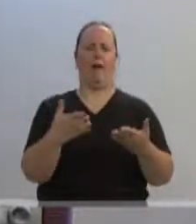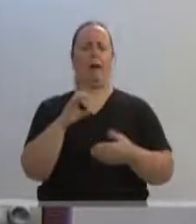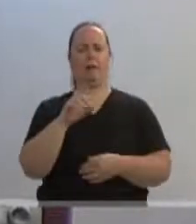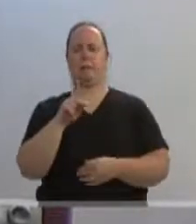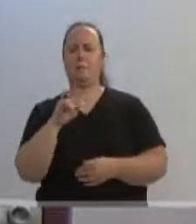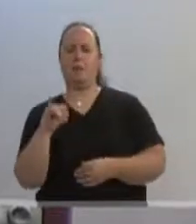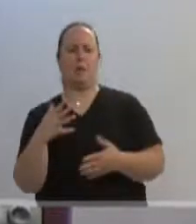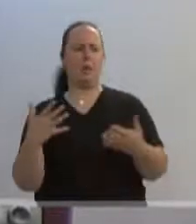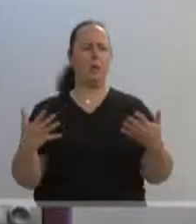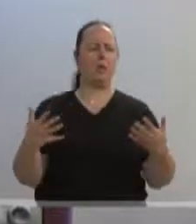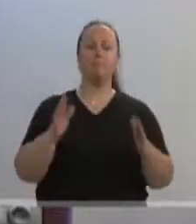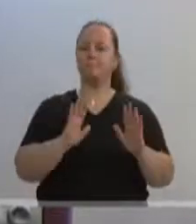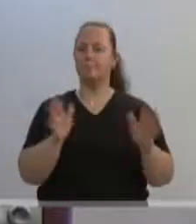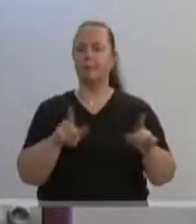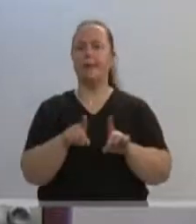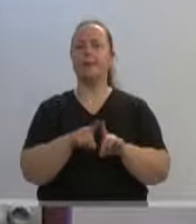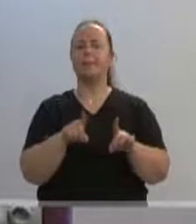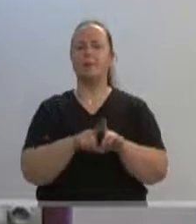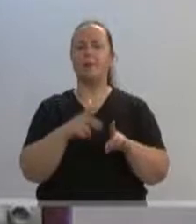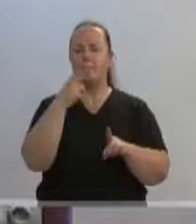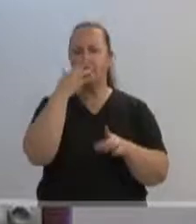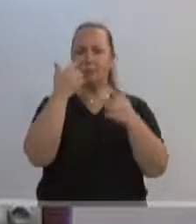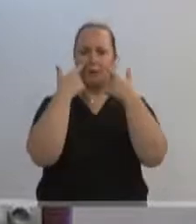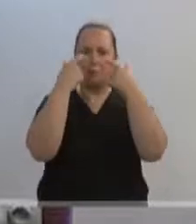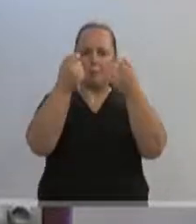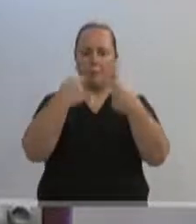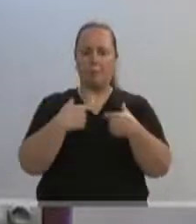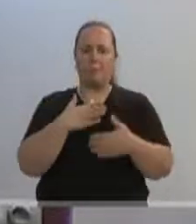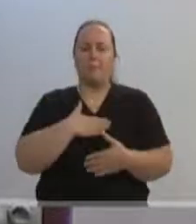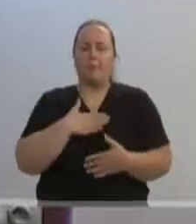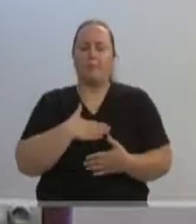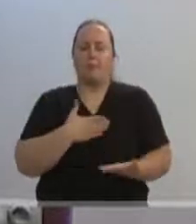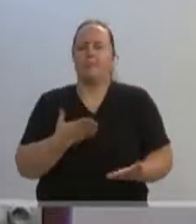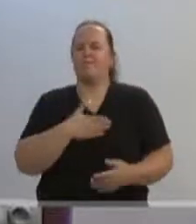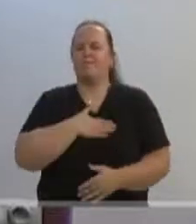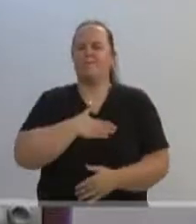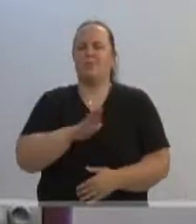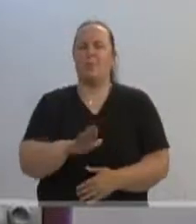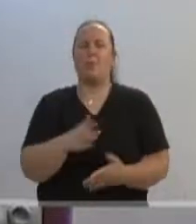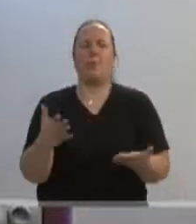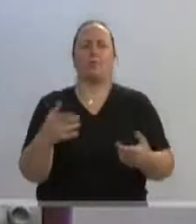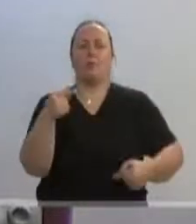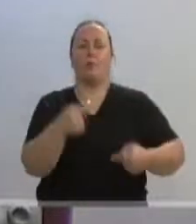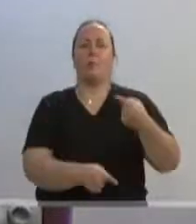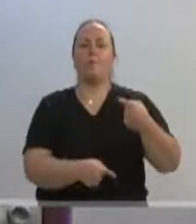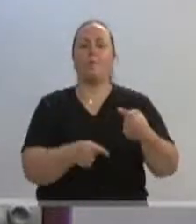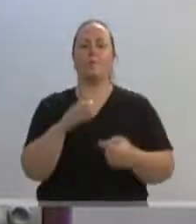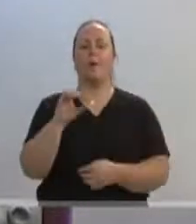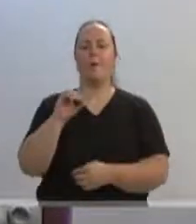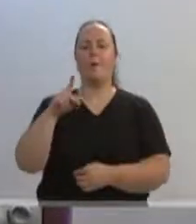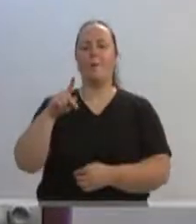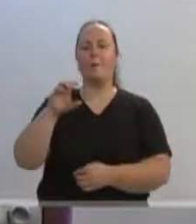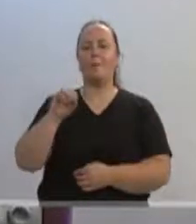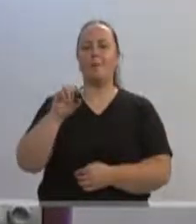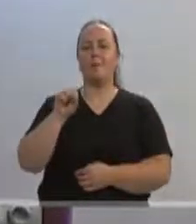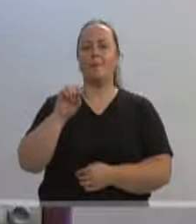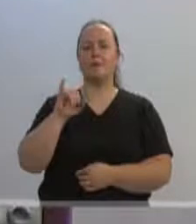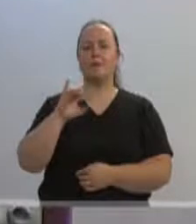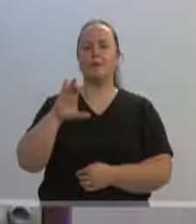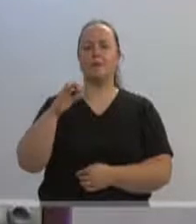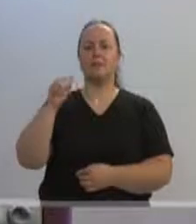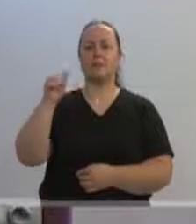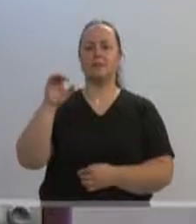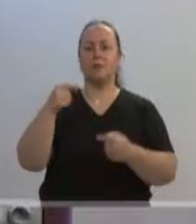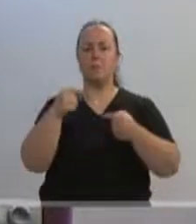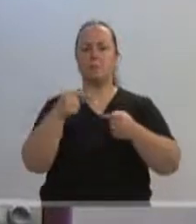forma crítica aqui com relação ao governo. Eu não gosto de usar muito a palavra oposição, porque toda vez que me falam em oposição